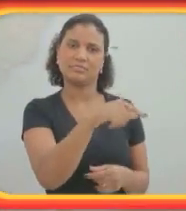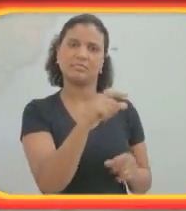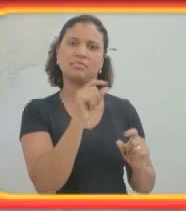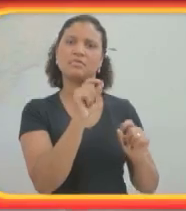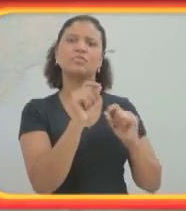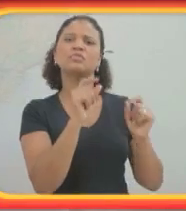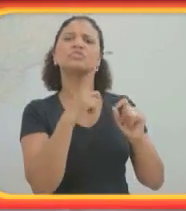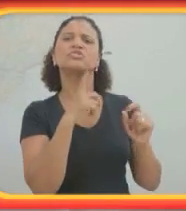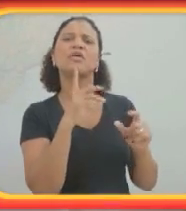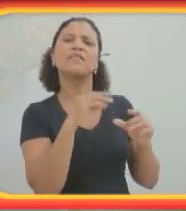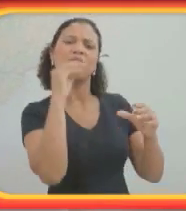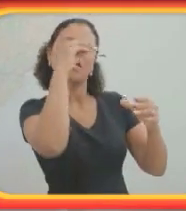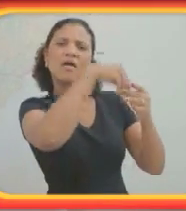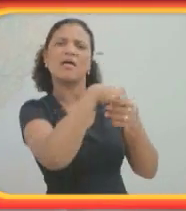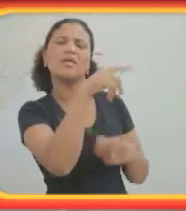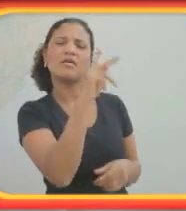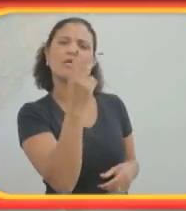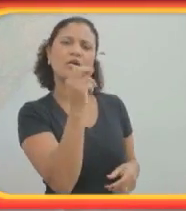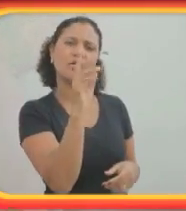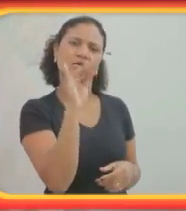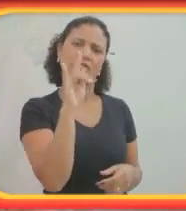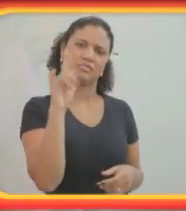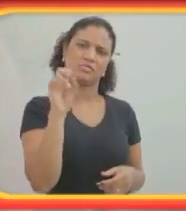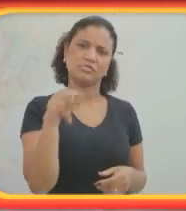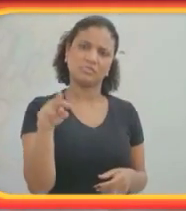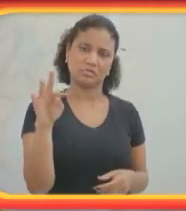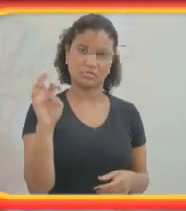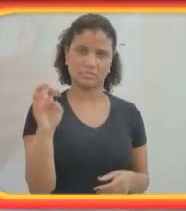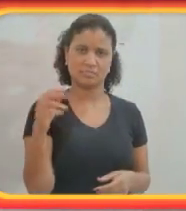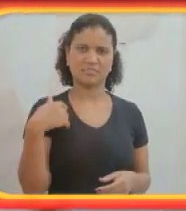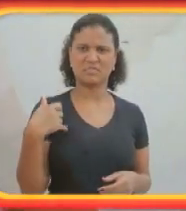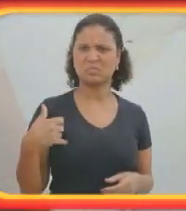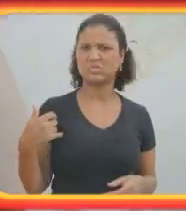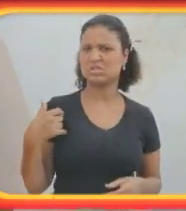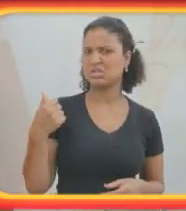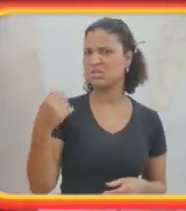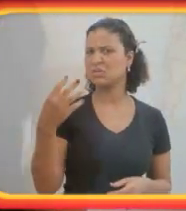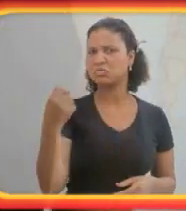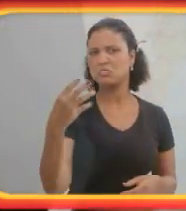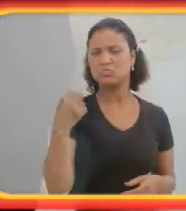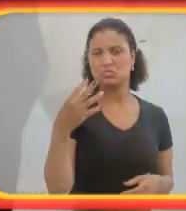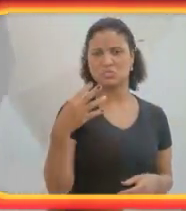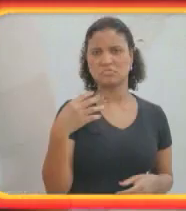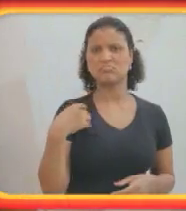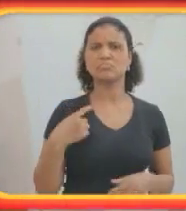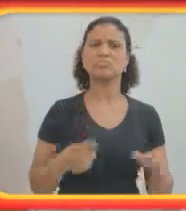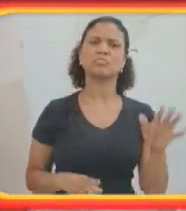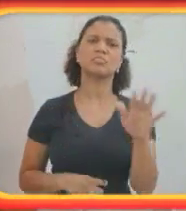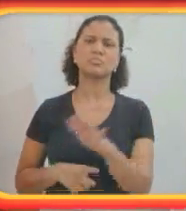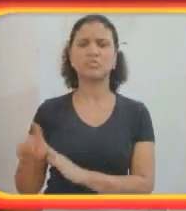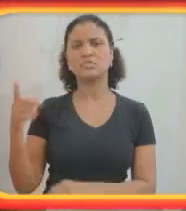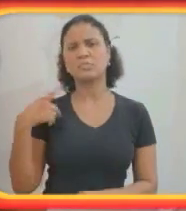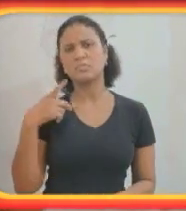Desde pequenininho, eu tinha interesse no que estava além do horizonte. Eu tinha quatro anos quando fiz essa pergunta ao meu pai.